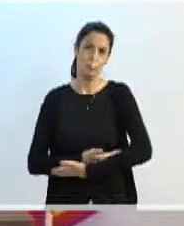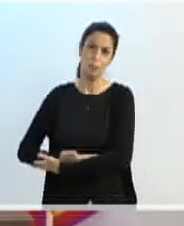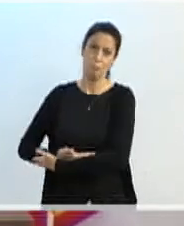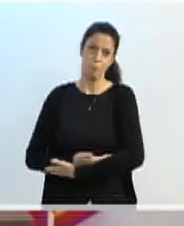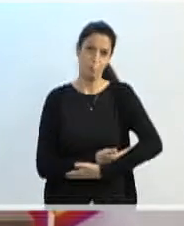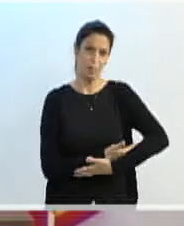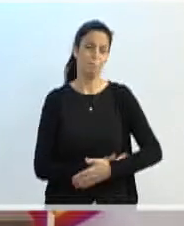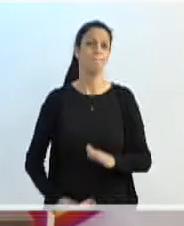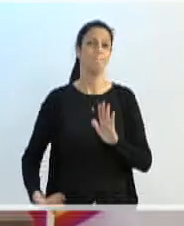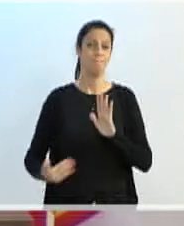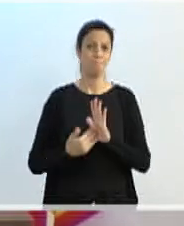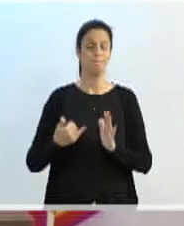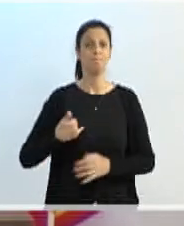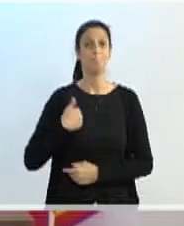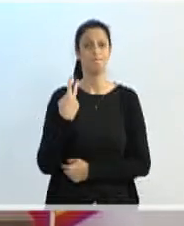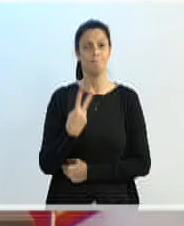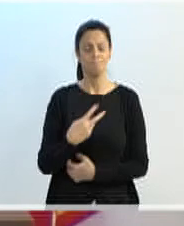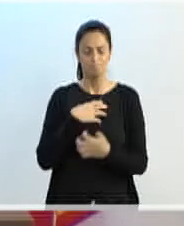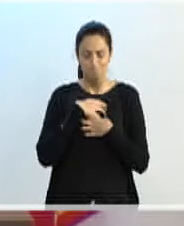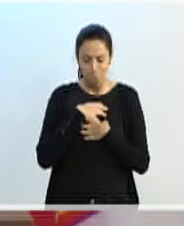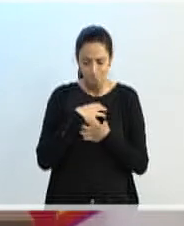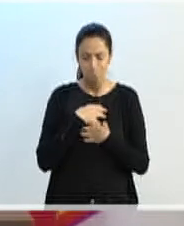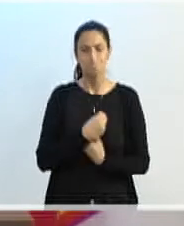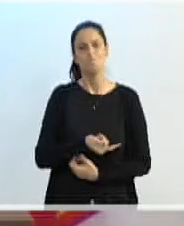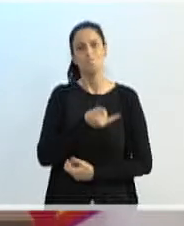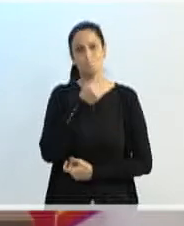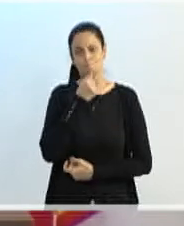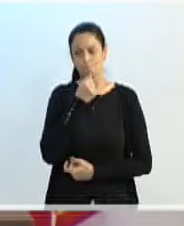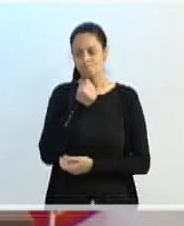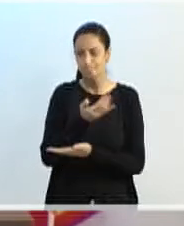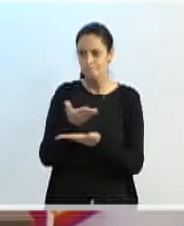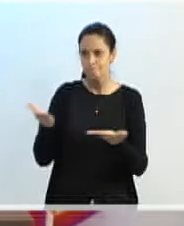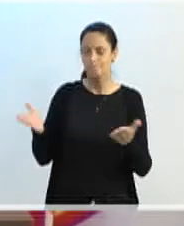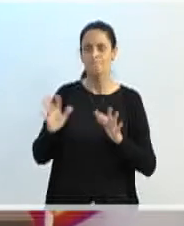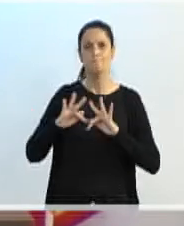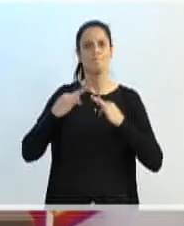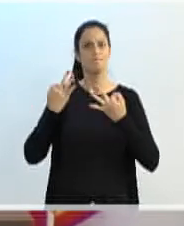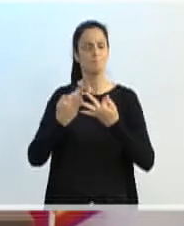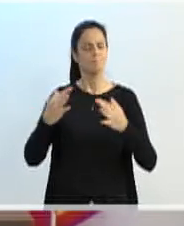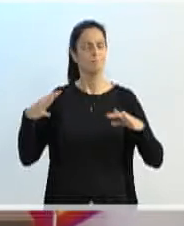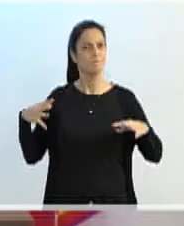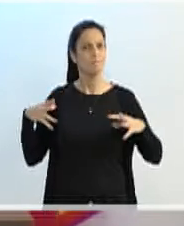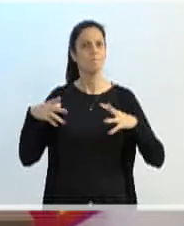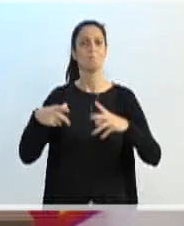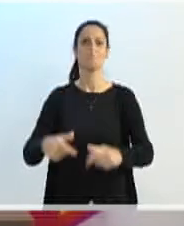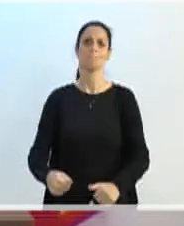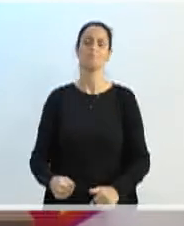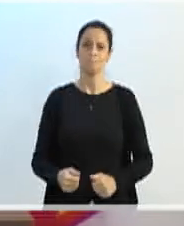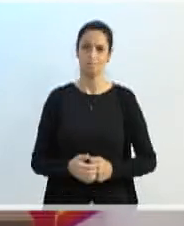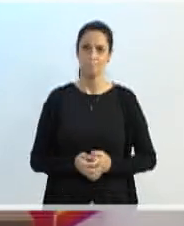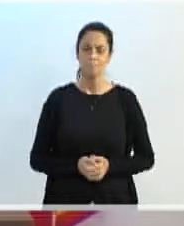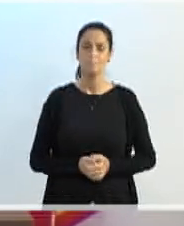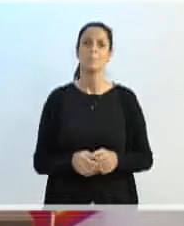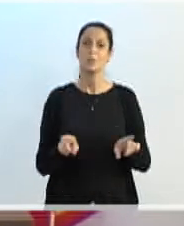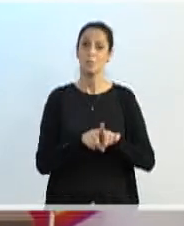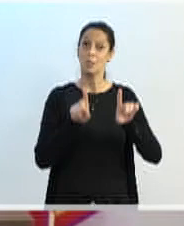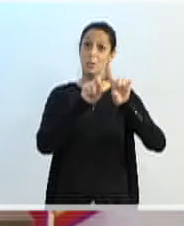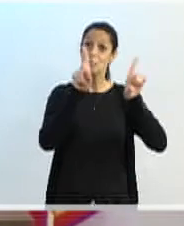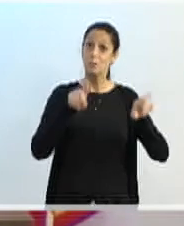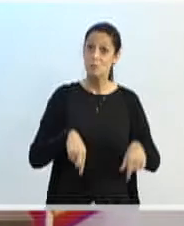anos. Então, meus sentimentos, né, às familiares e a todas as famílias também das funcionárias